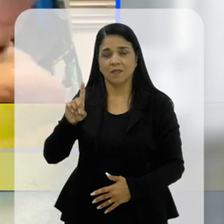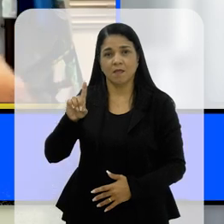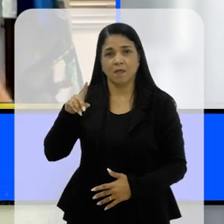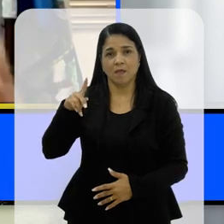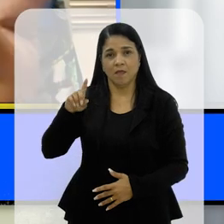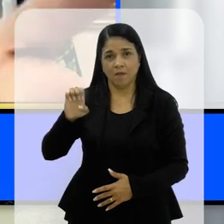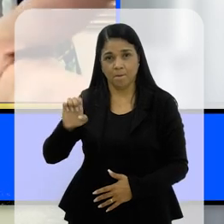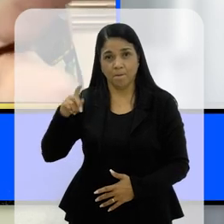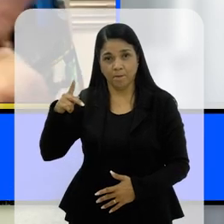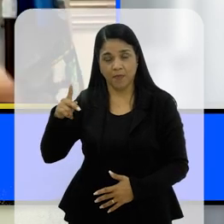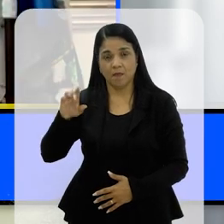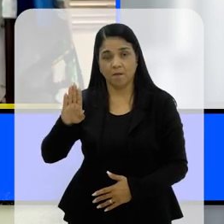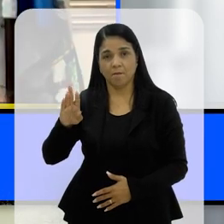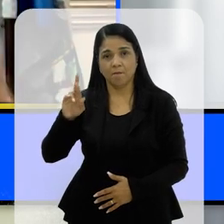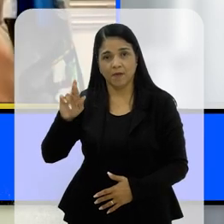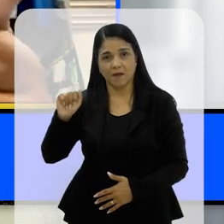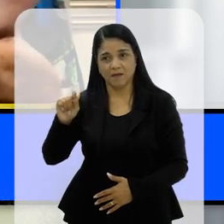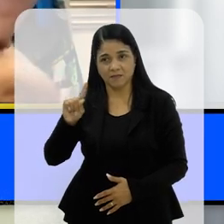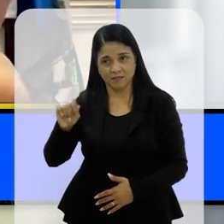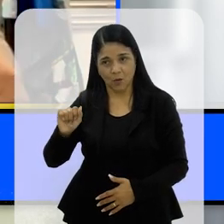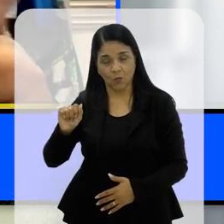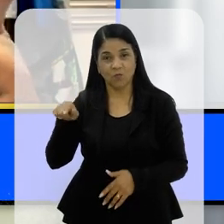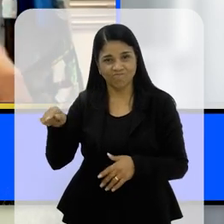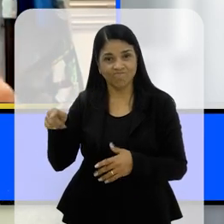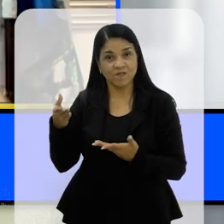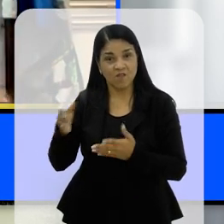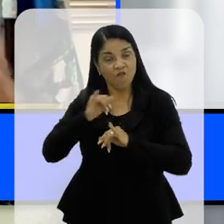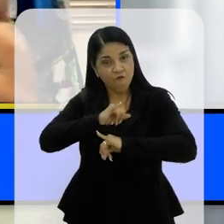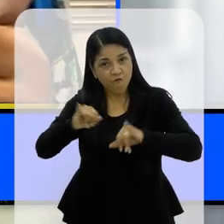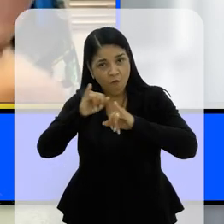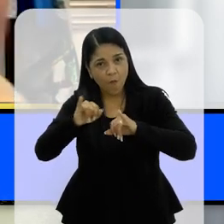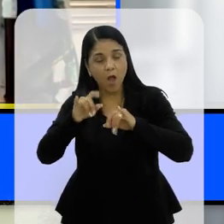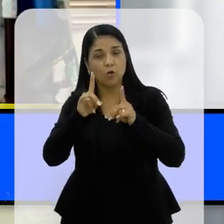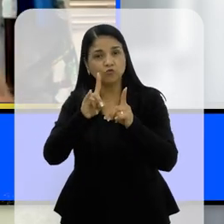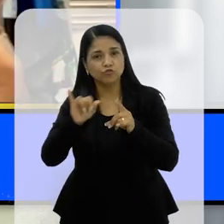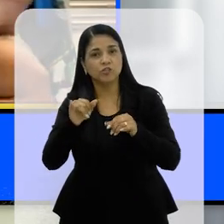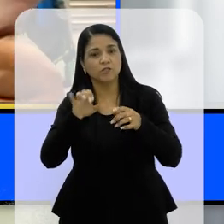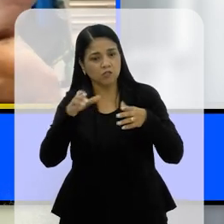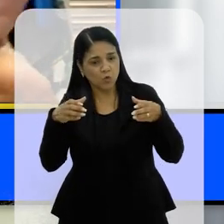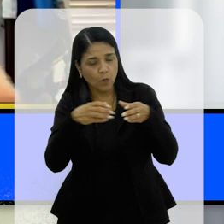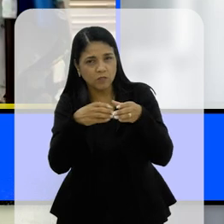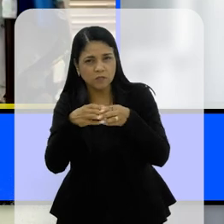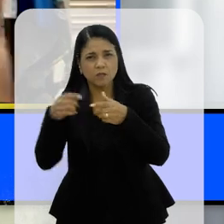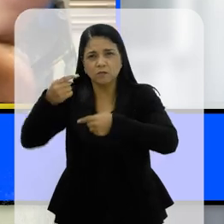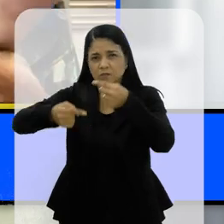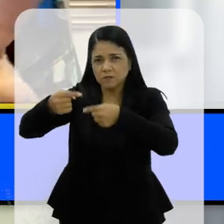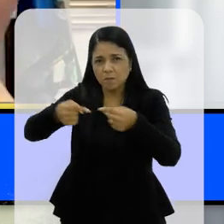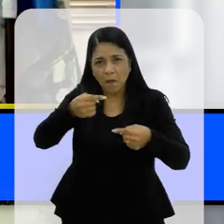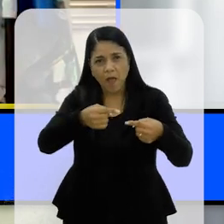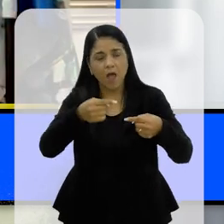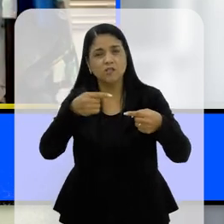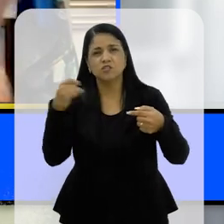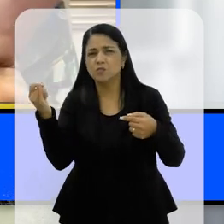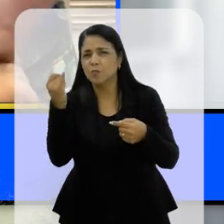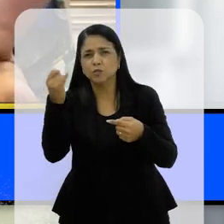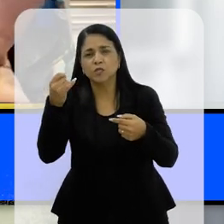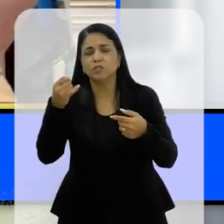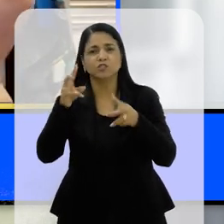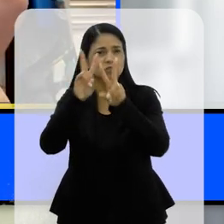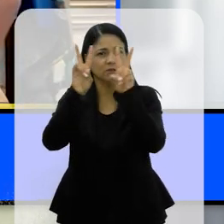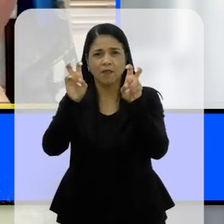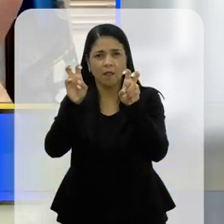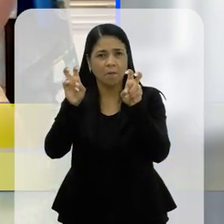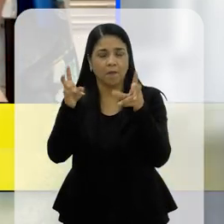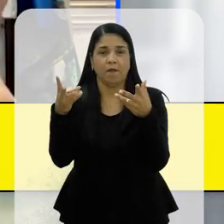Brazão, que possa ter, que nós estamos também informando aqui, a gente pode informar no dia das comissões, no dia de debate, sobre